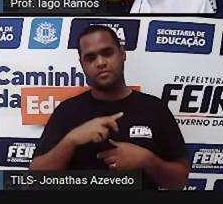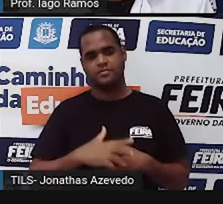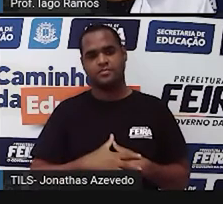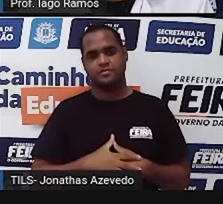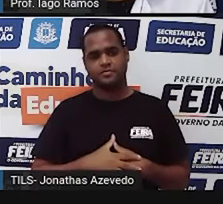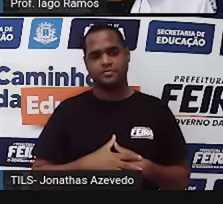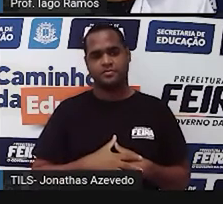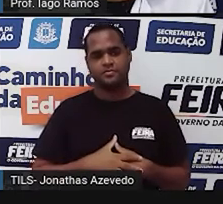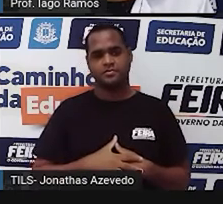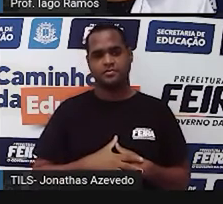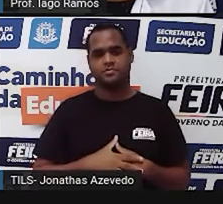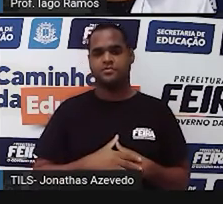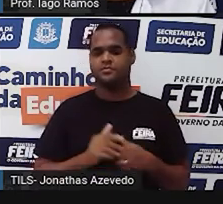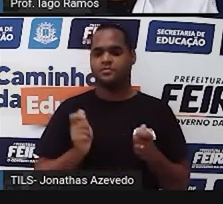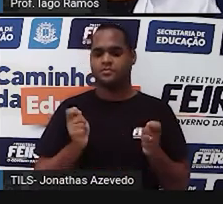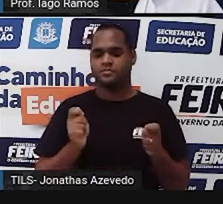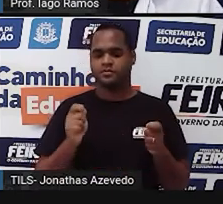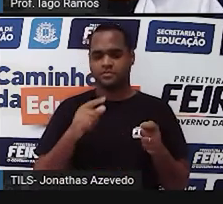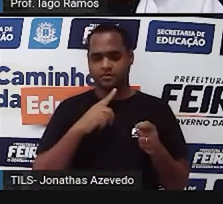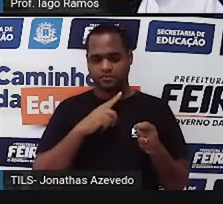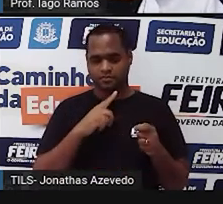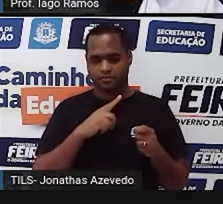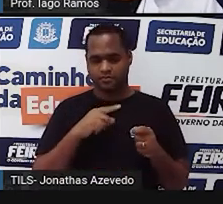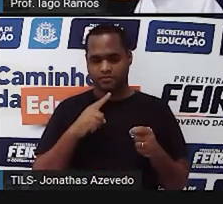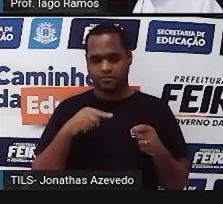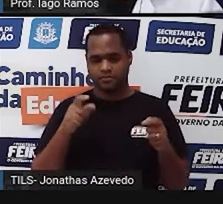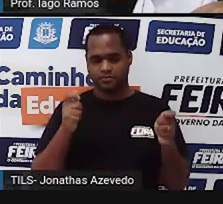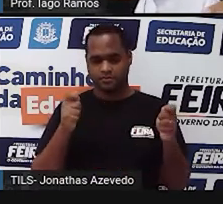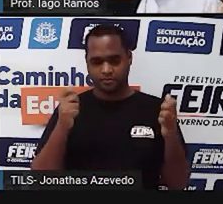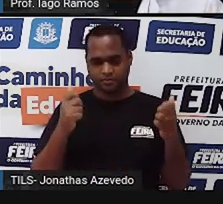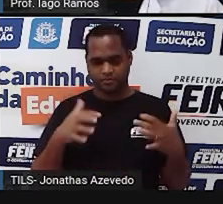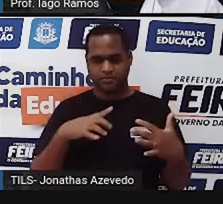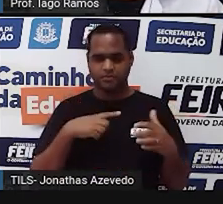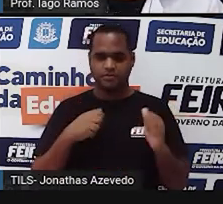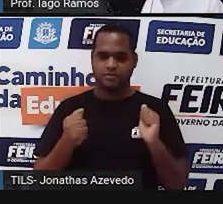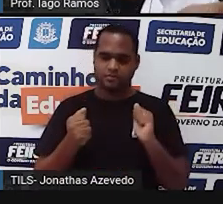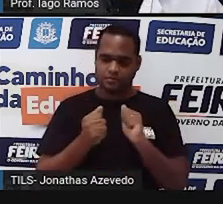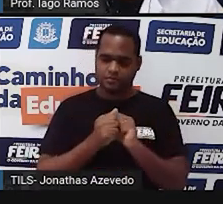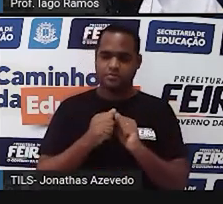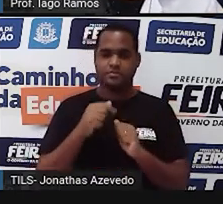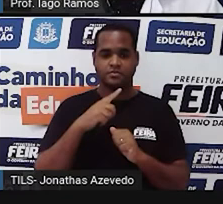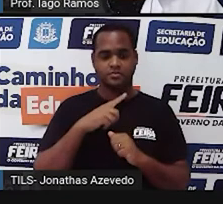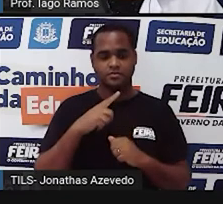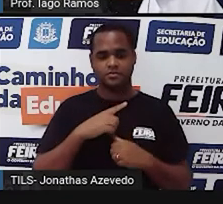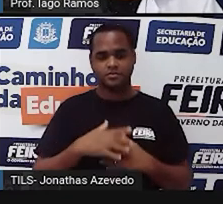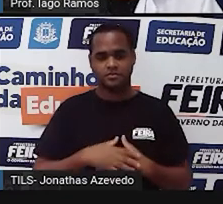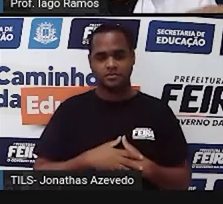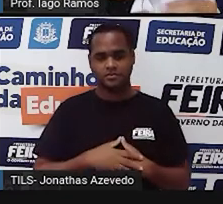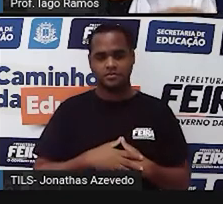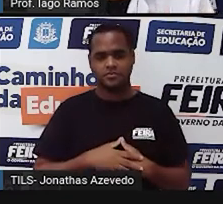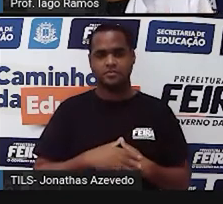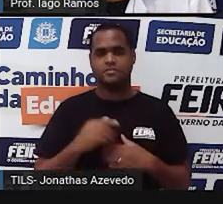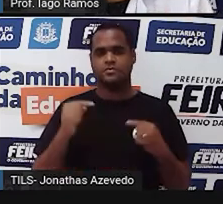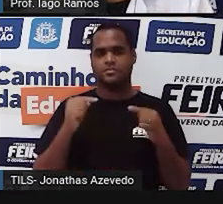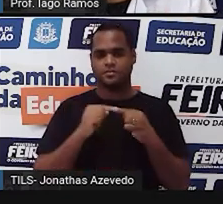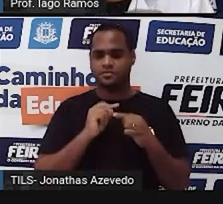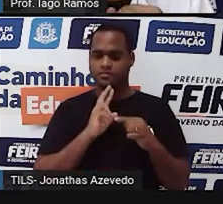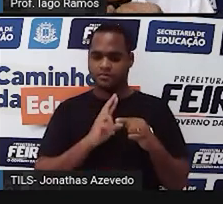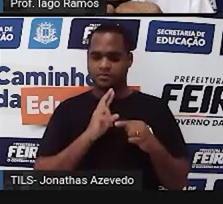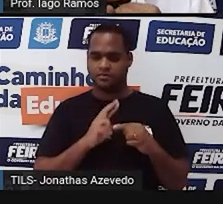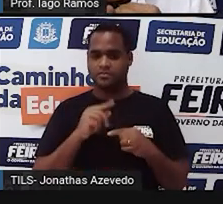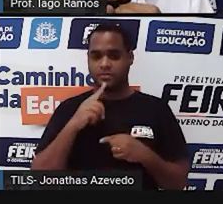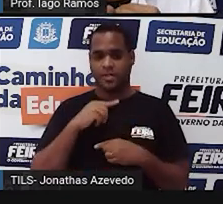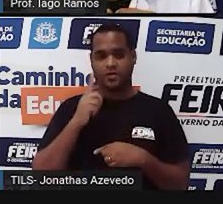O que é que eu posso fazer? Eu posso juntar tudo. Eu posso juntar a massa das duas caixinhas mais o 100,